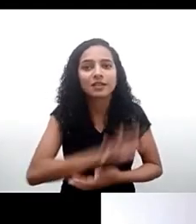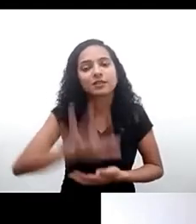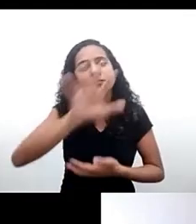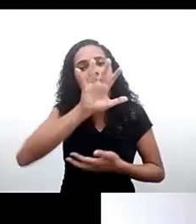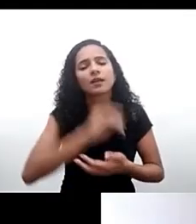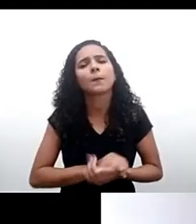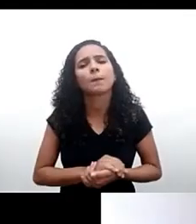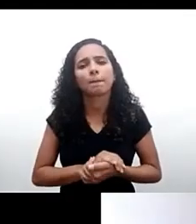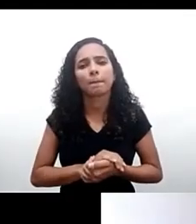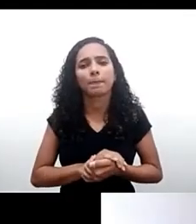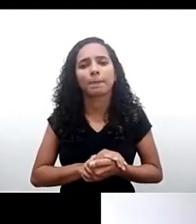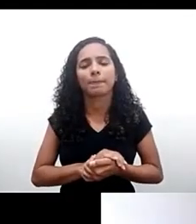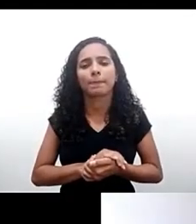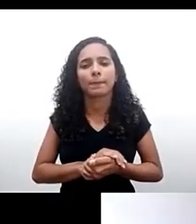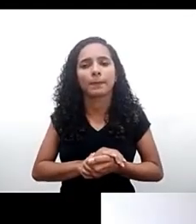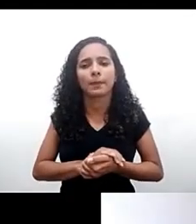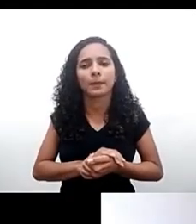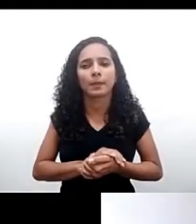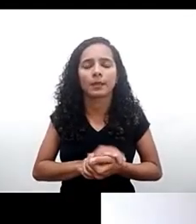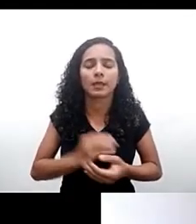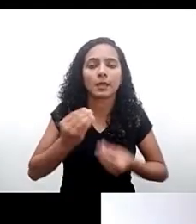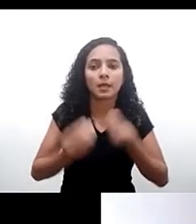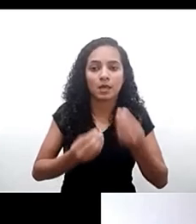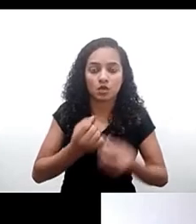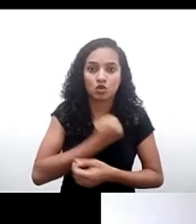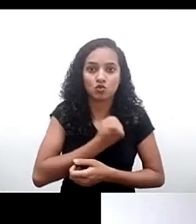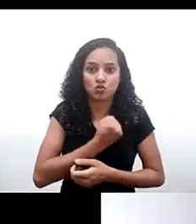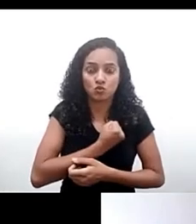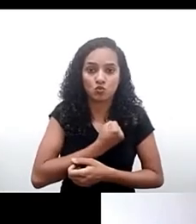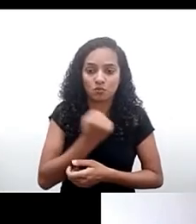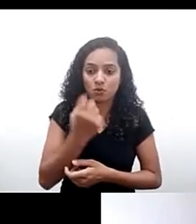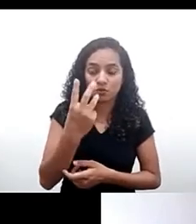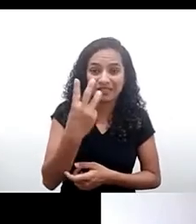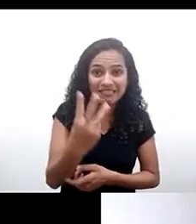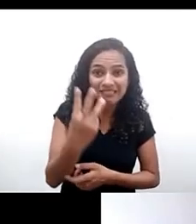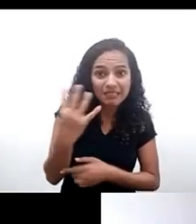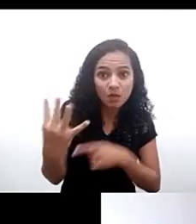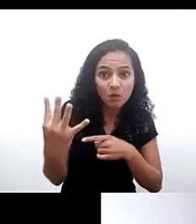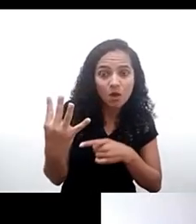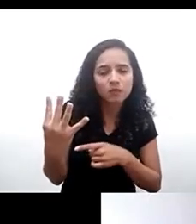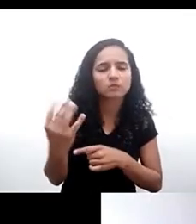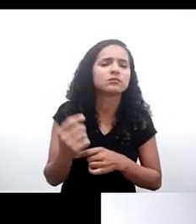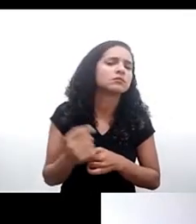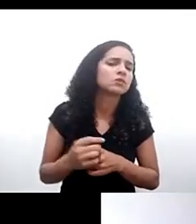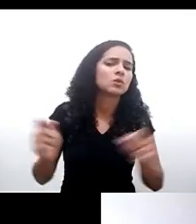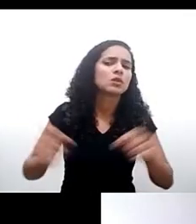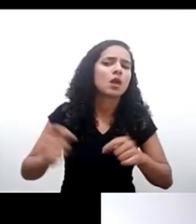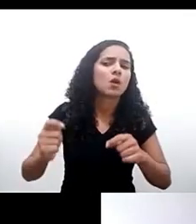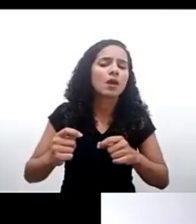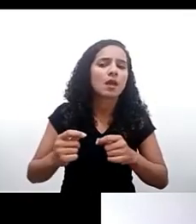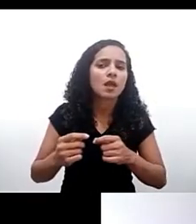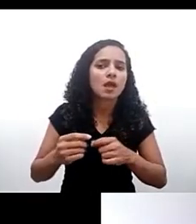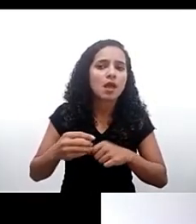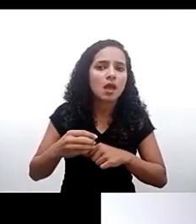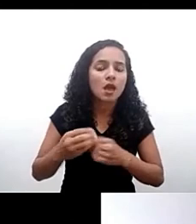a de número 34 que permite a contribuição a